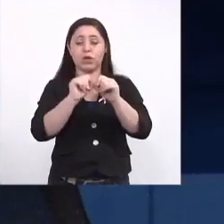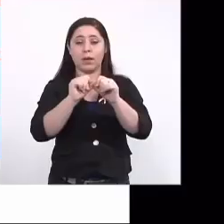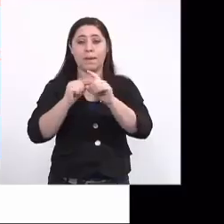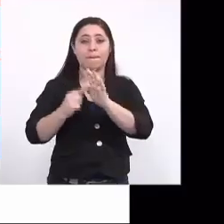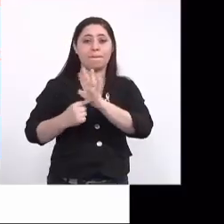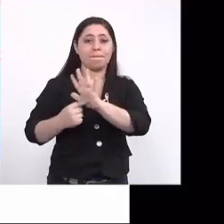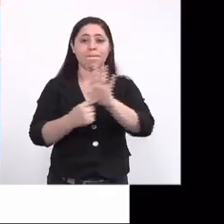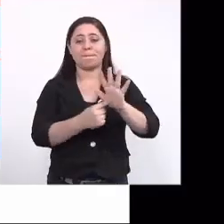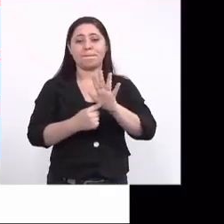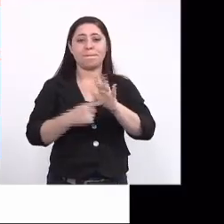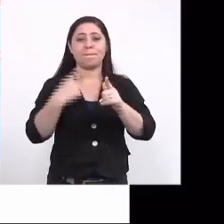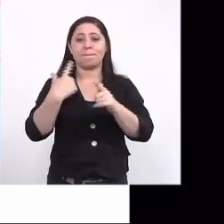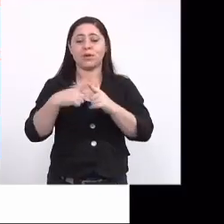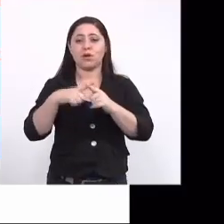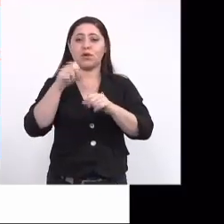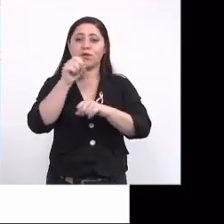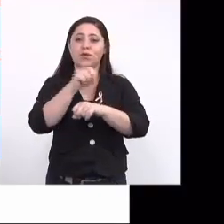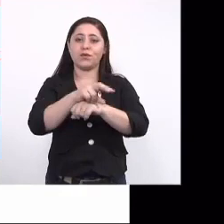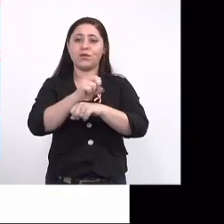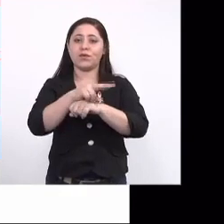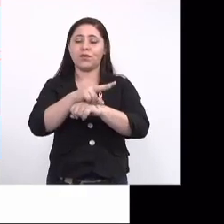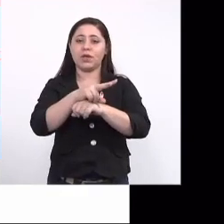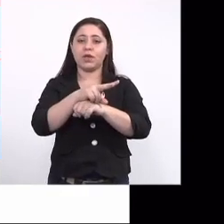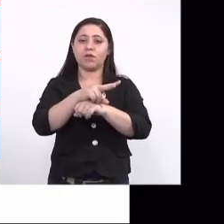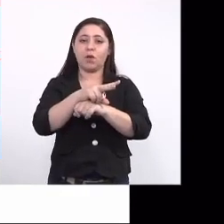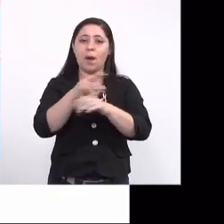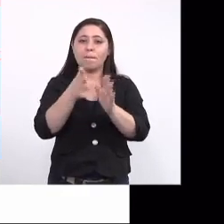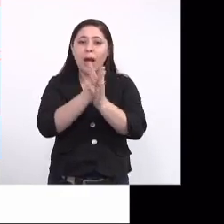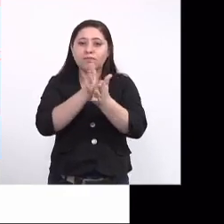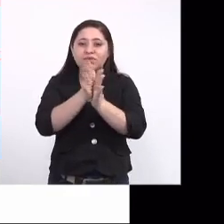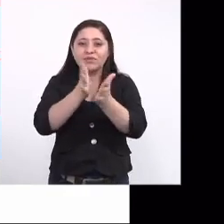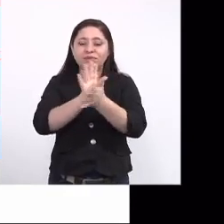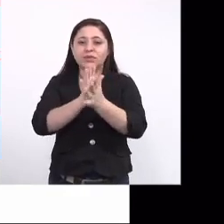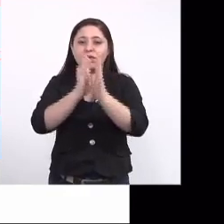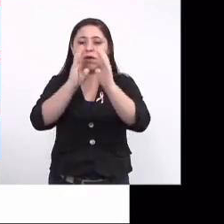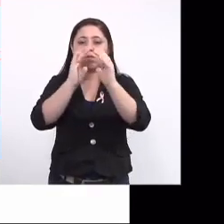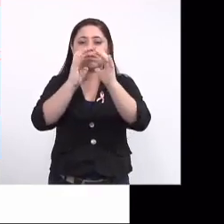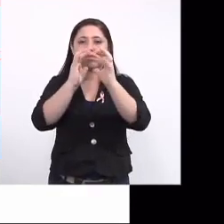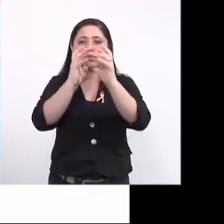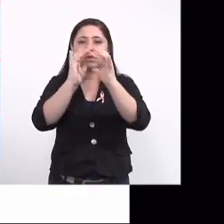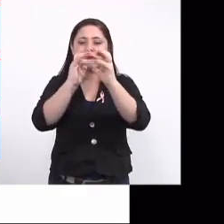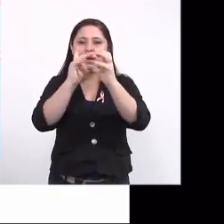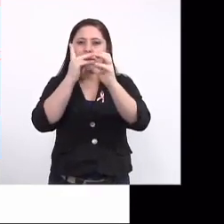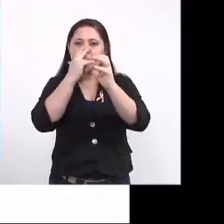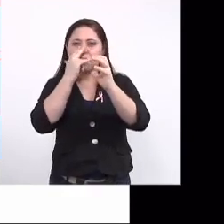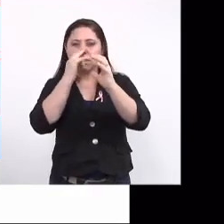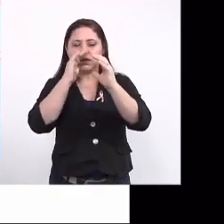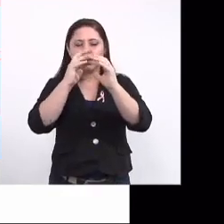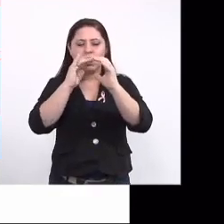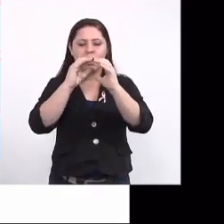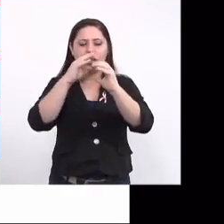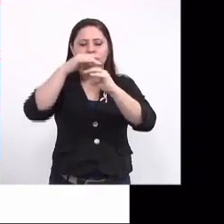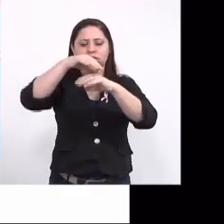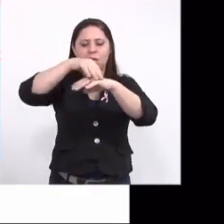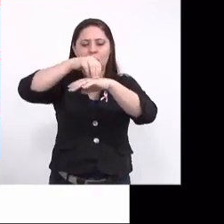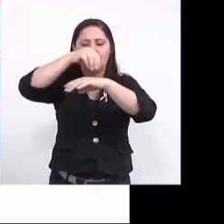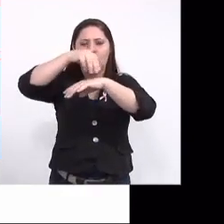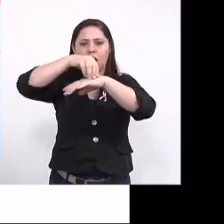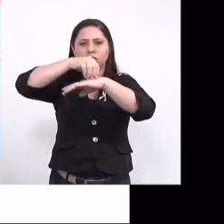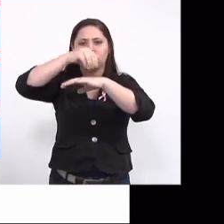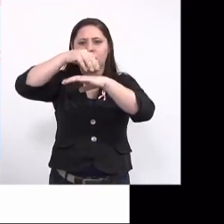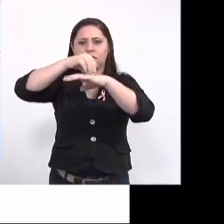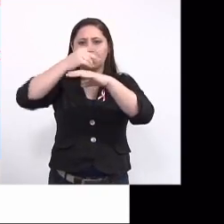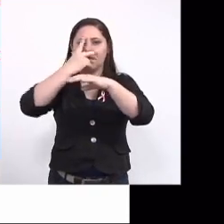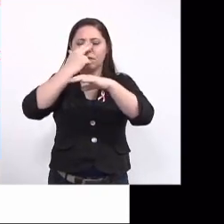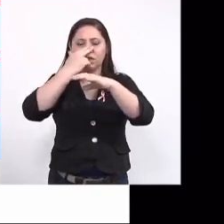esse desabamento, porque o vírus foi destruindo a massa cefánica, forma-se essa pele redundante aqui, ou fica, a gente